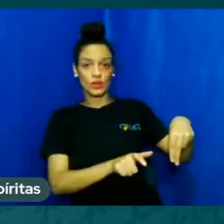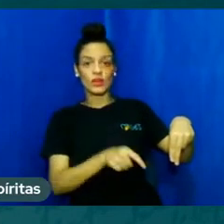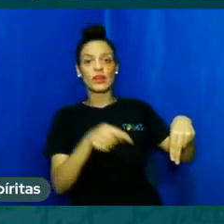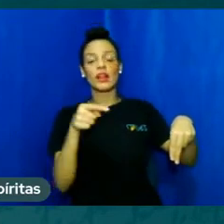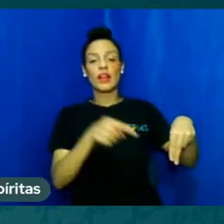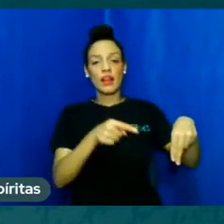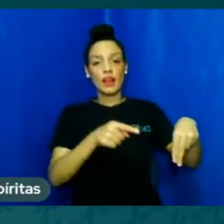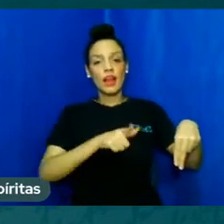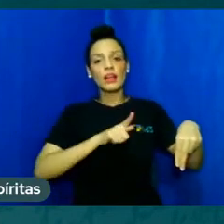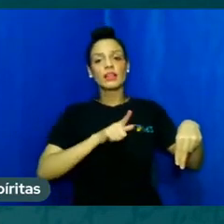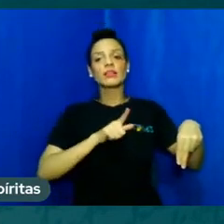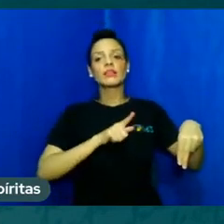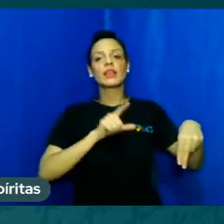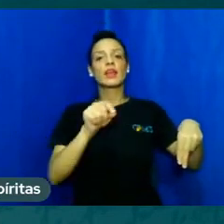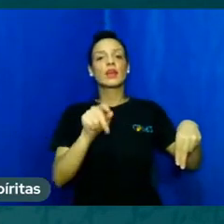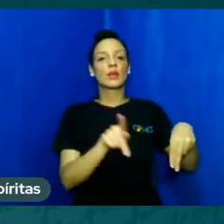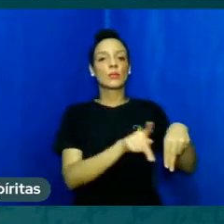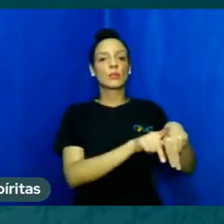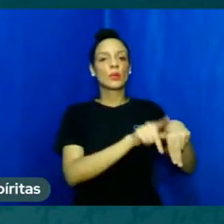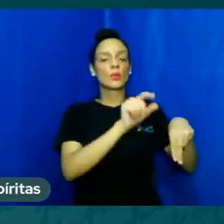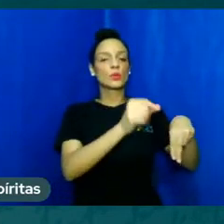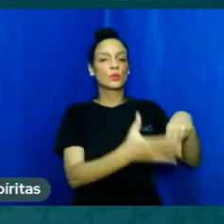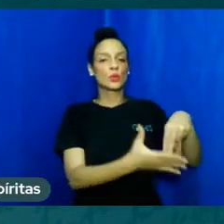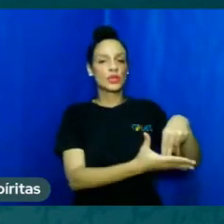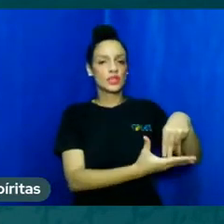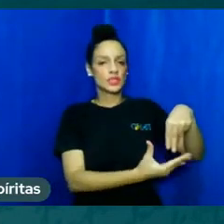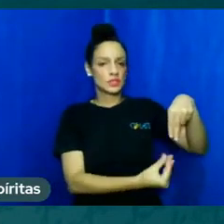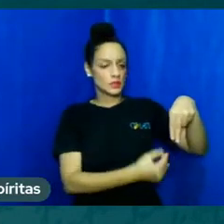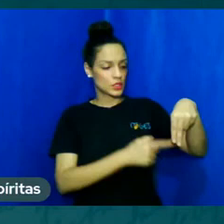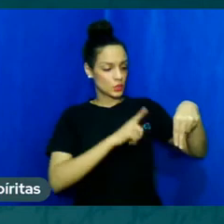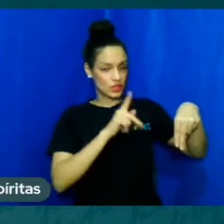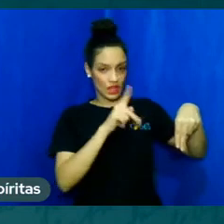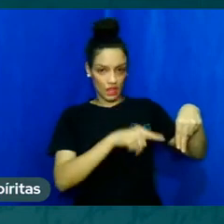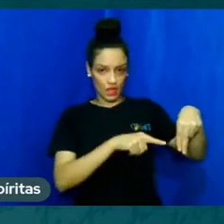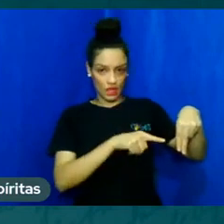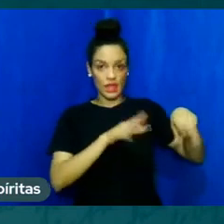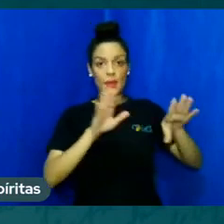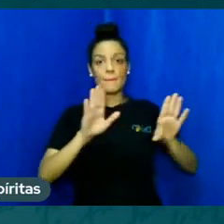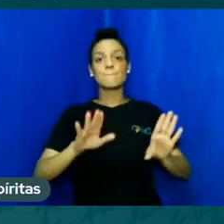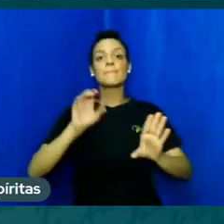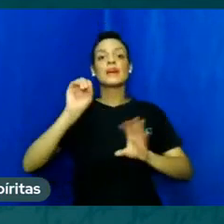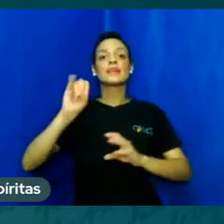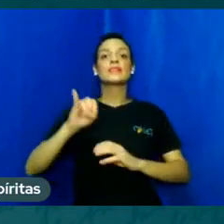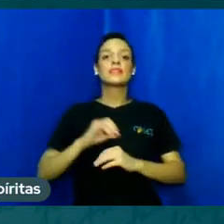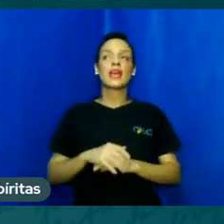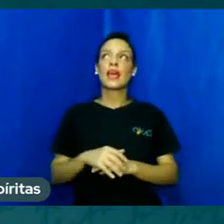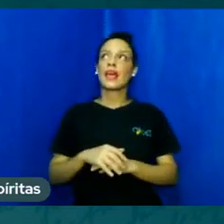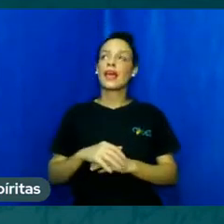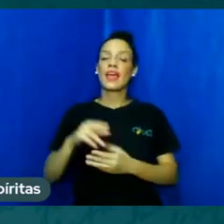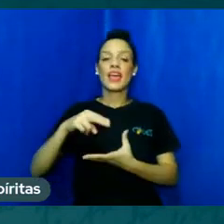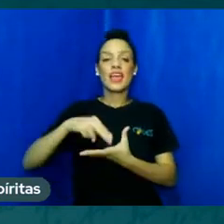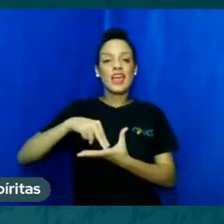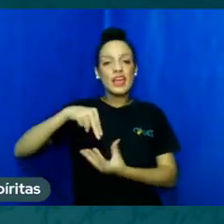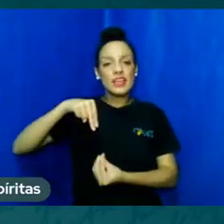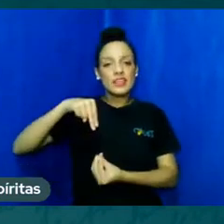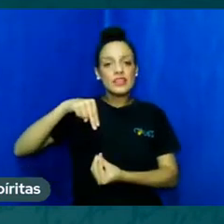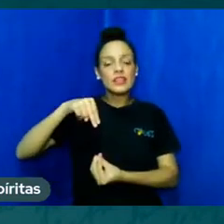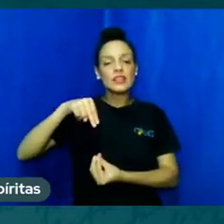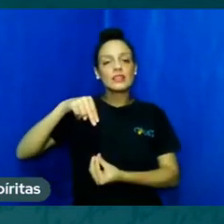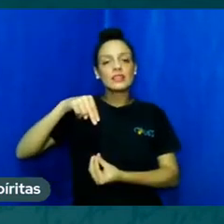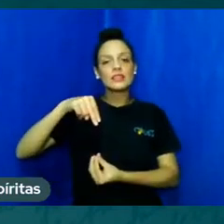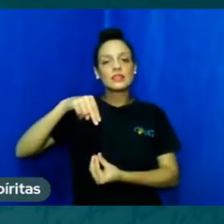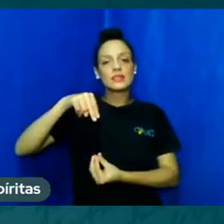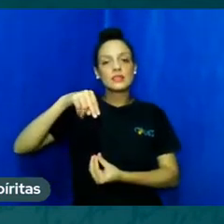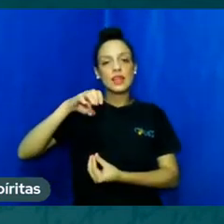essência espiritual. Mas, quando queremos nos referir ao espírito, à nossa espiritualidade na Terra,